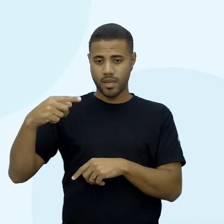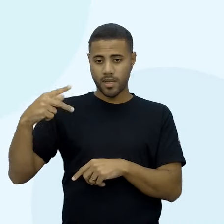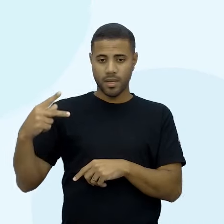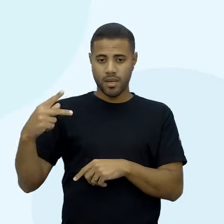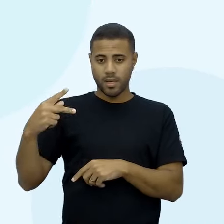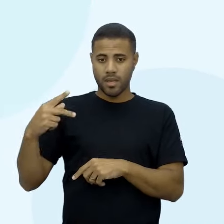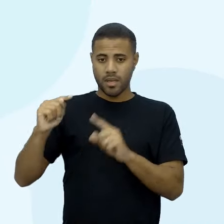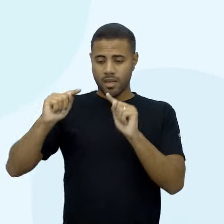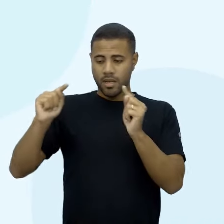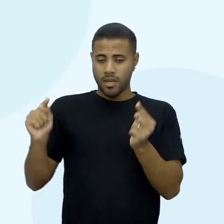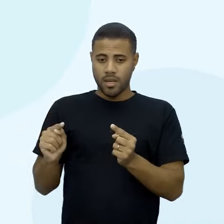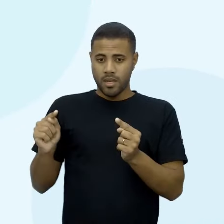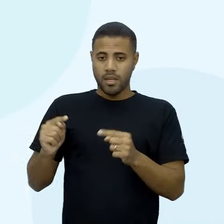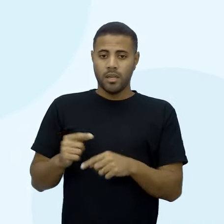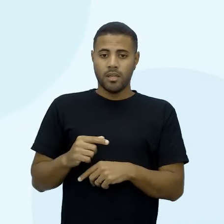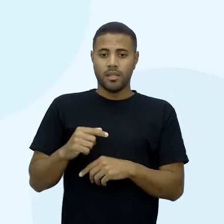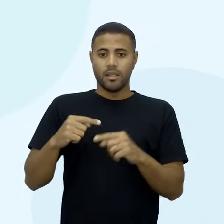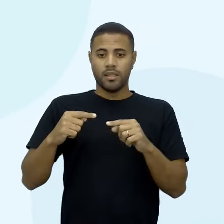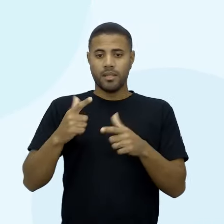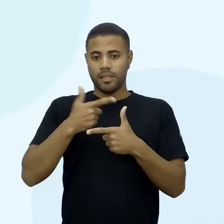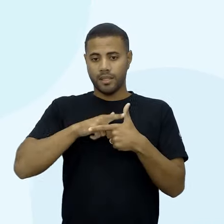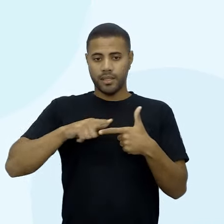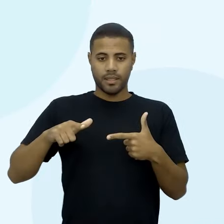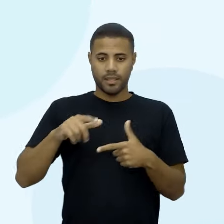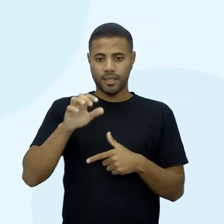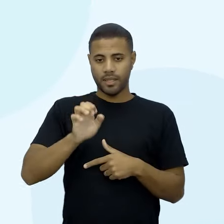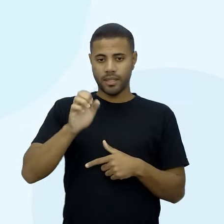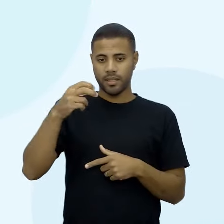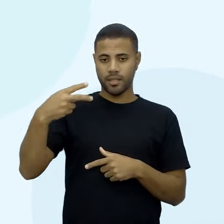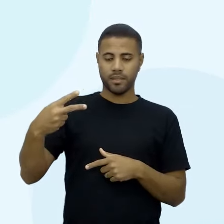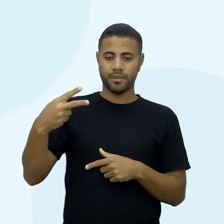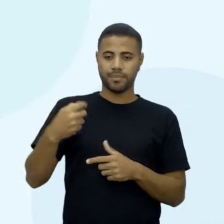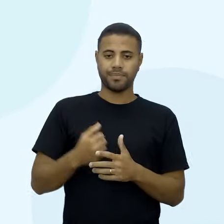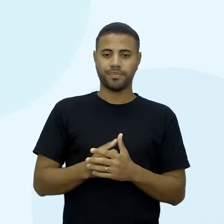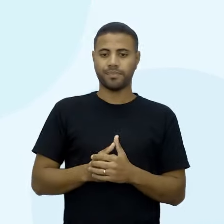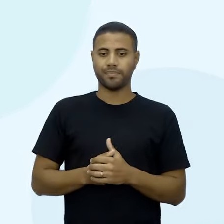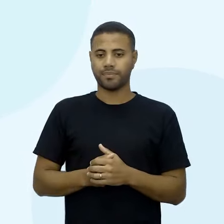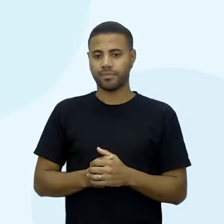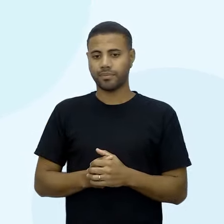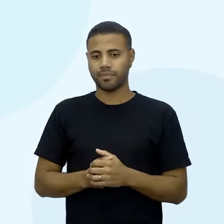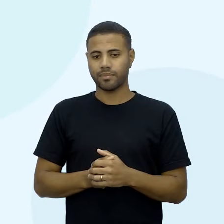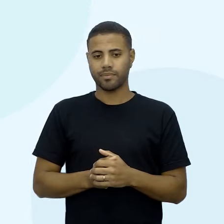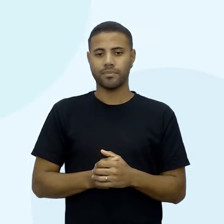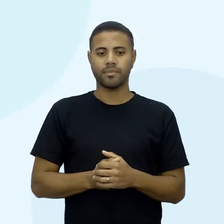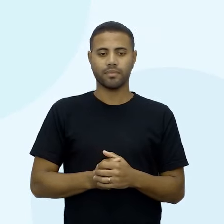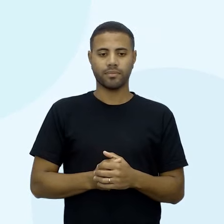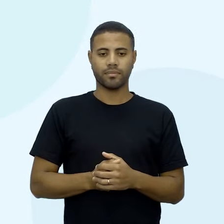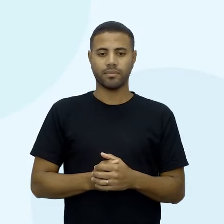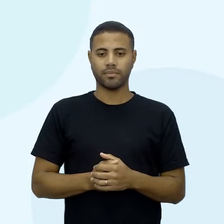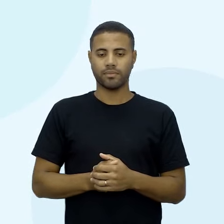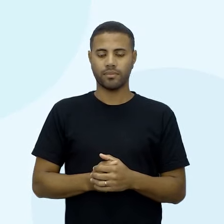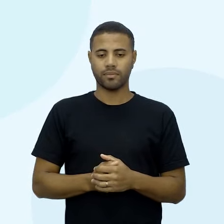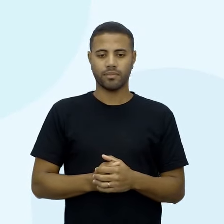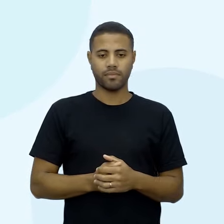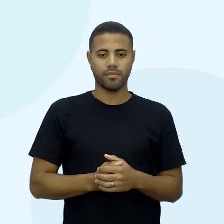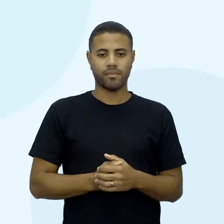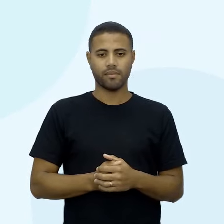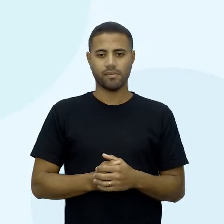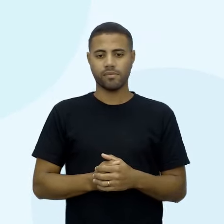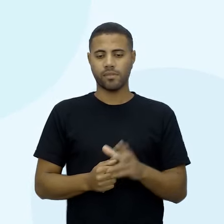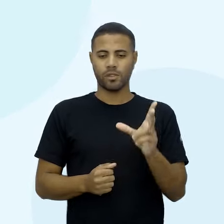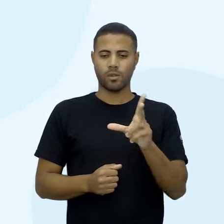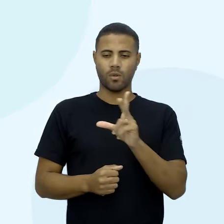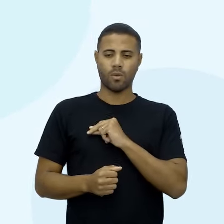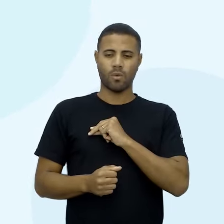esse 1 aqui, esse 1 a gente vai falar dele daqui a pouco, dividido por E elevado ao quadrado. Nossa,